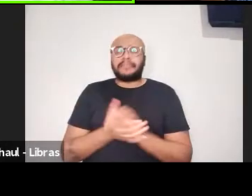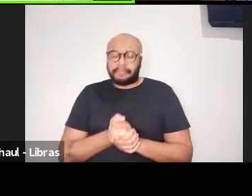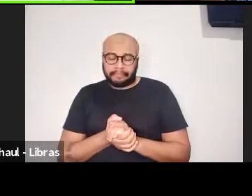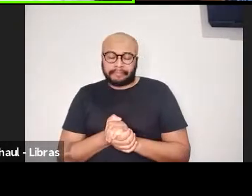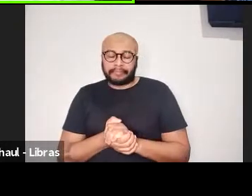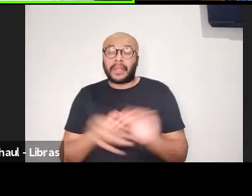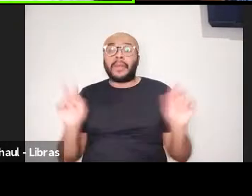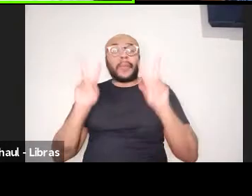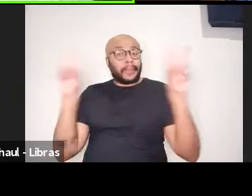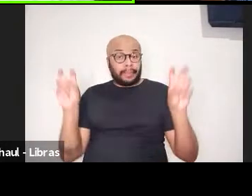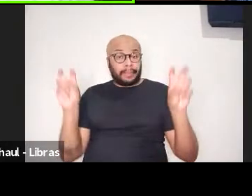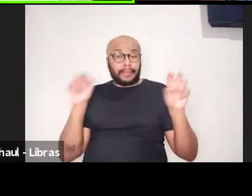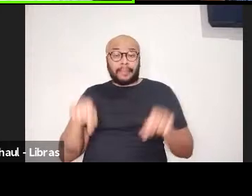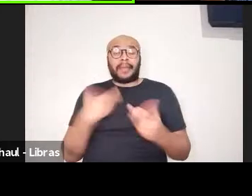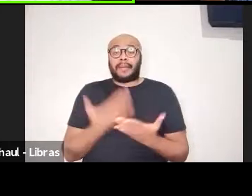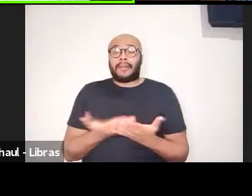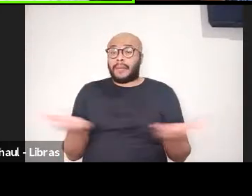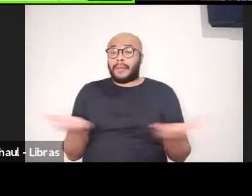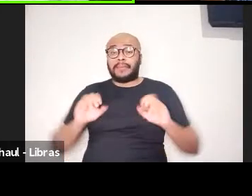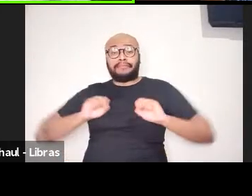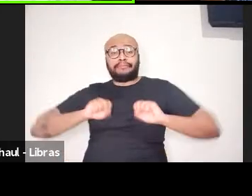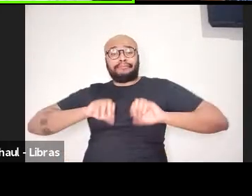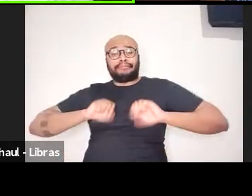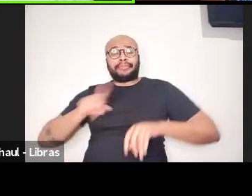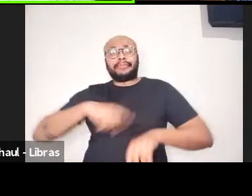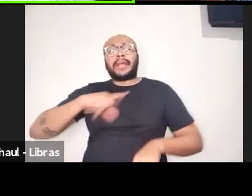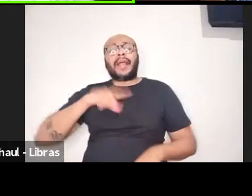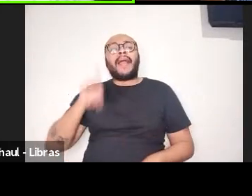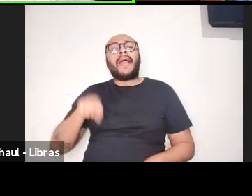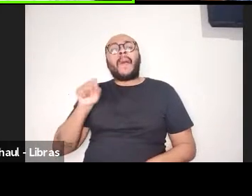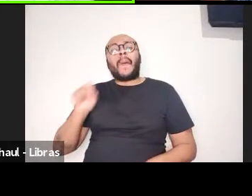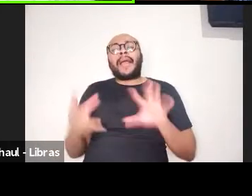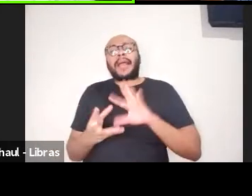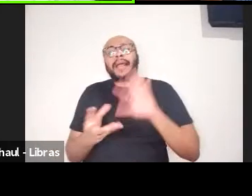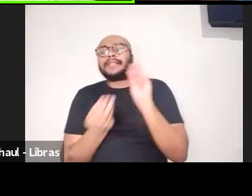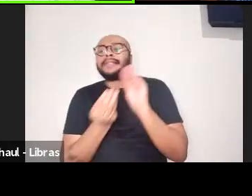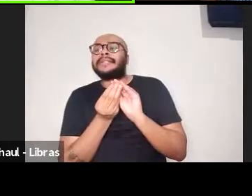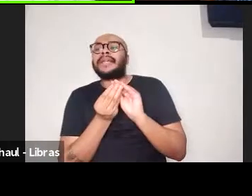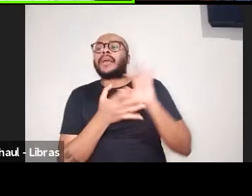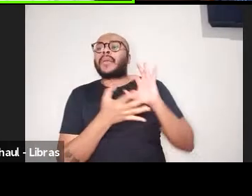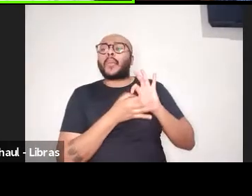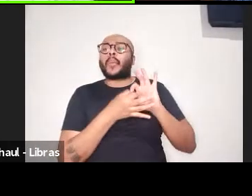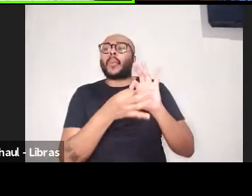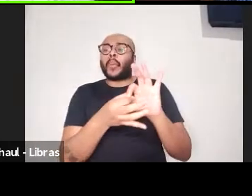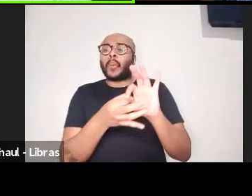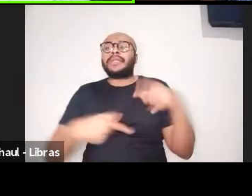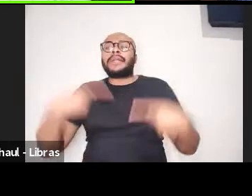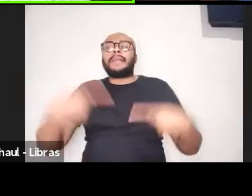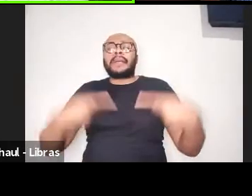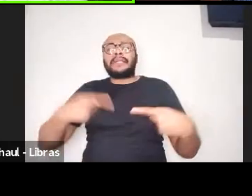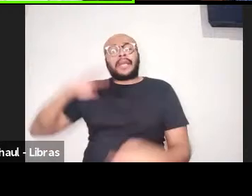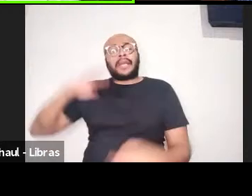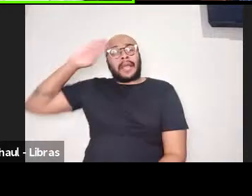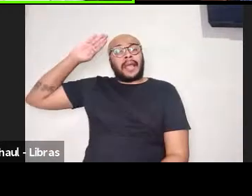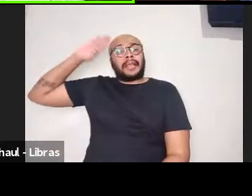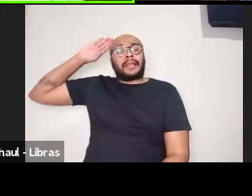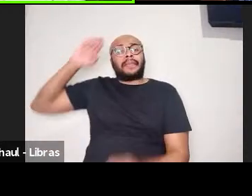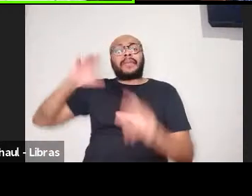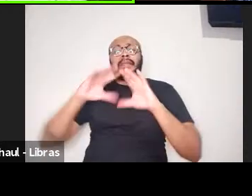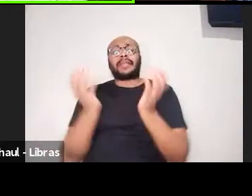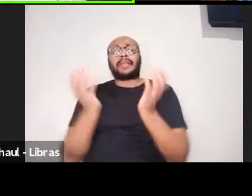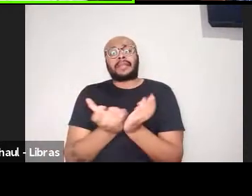tema desta aula é as Resenhas no Contexto do Debate Acadêmico Internacional.